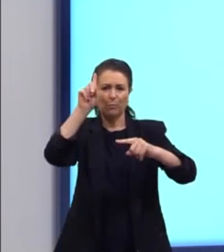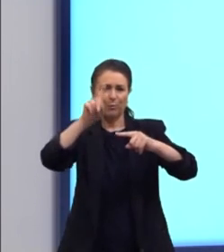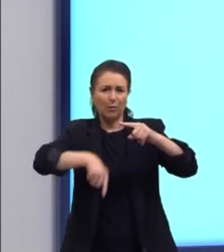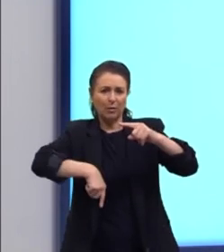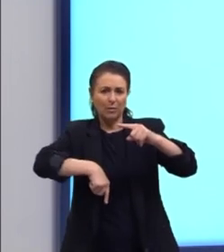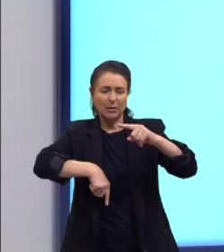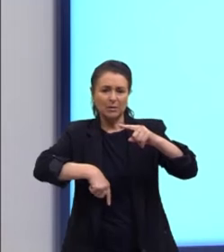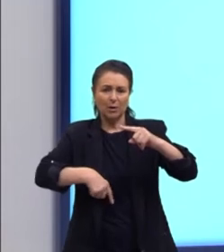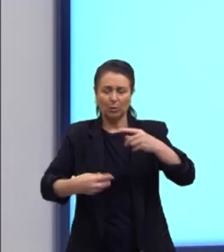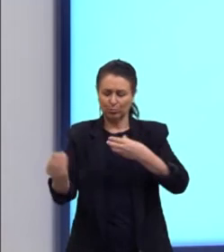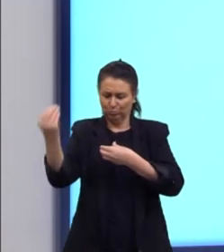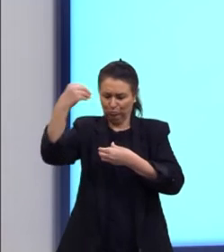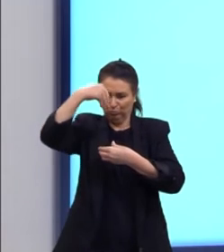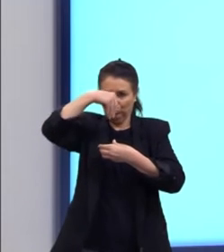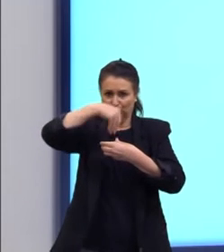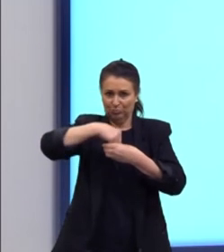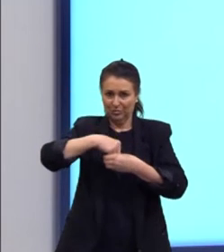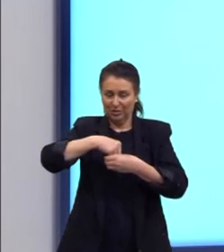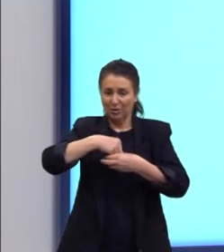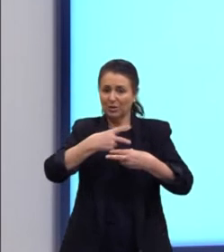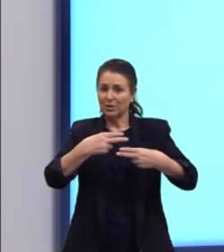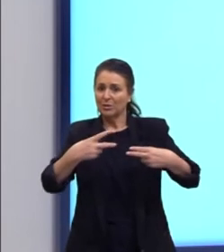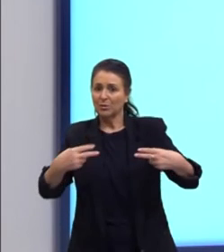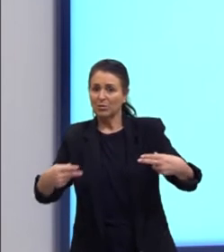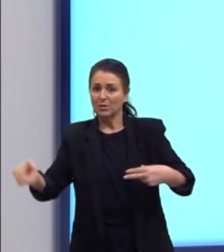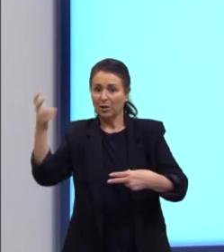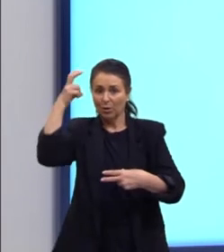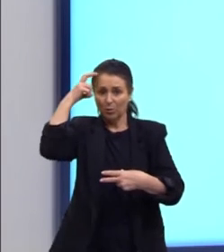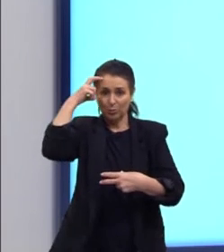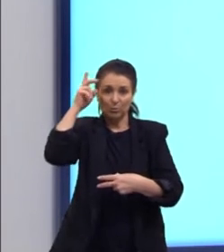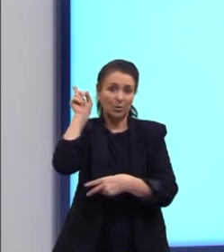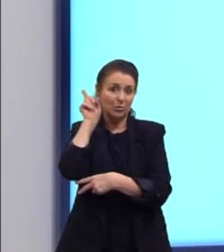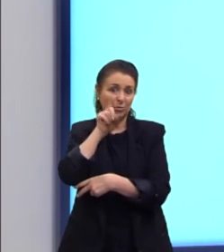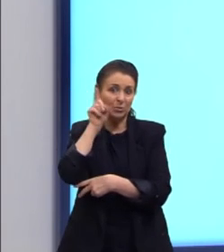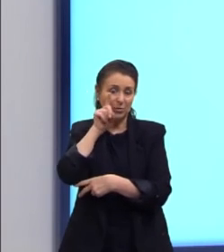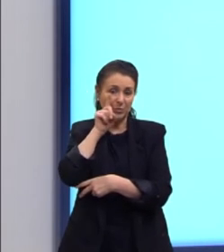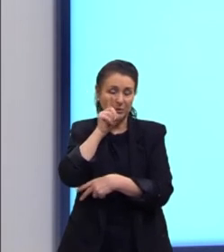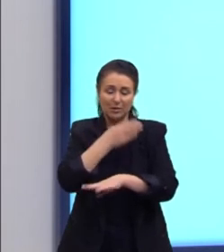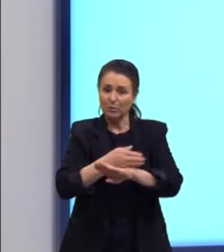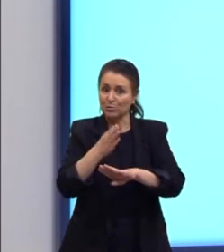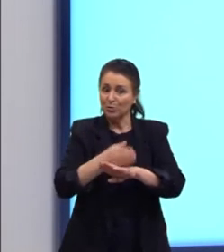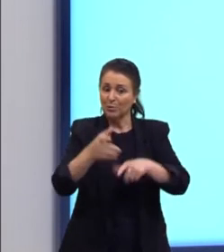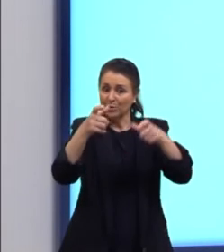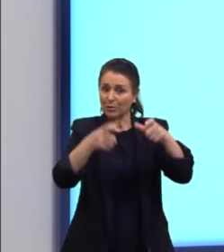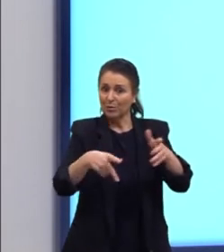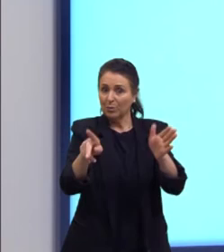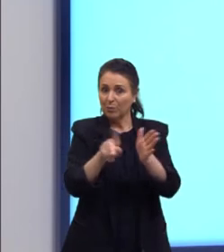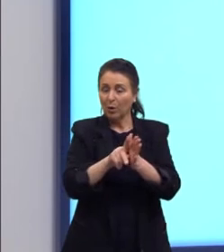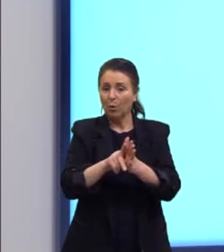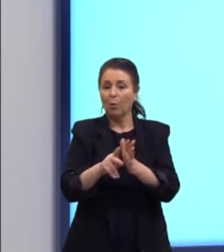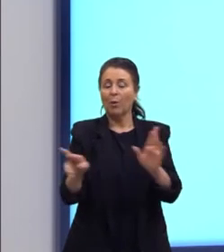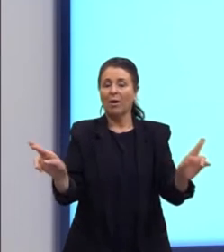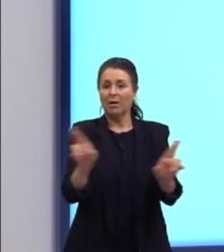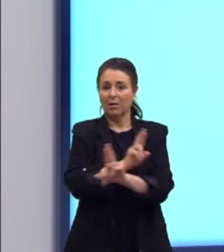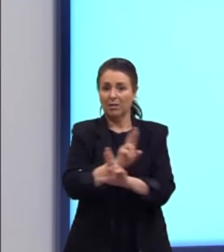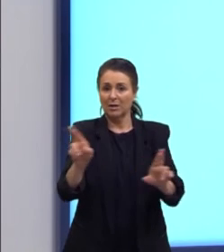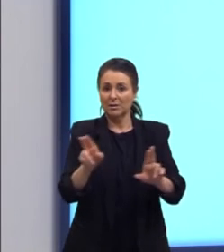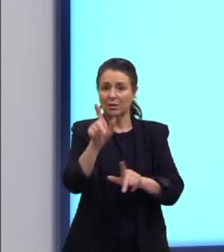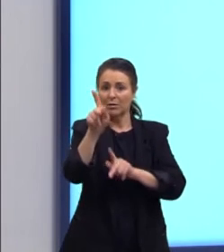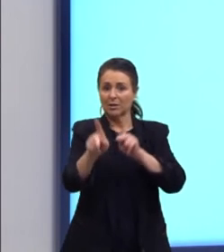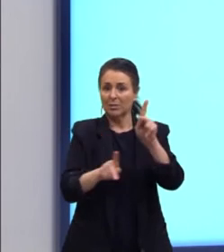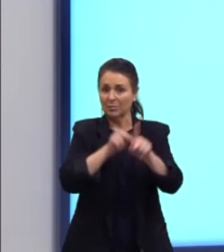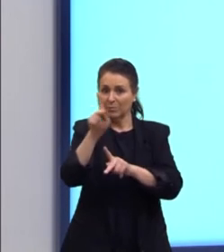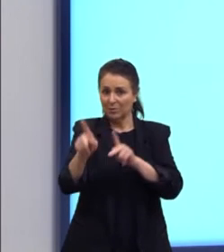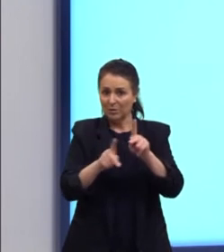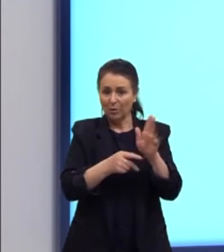incorporação de aspectos da cultura norte-americana aos hábitos locais ou ao engajamento da população em propagar uma